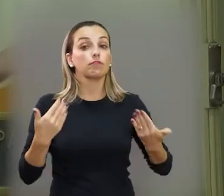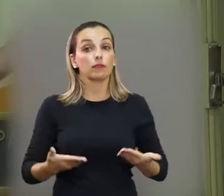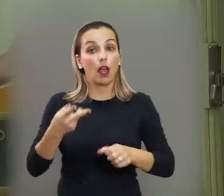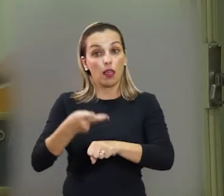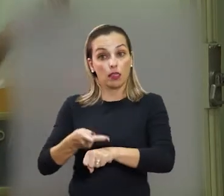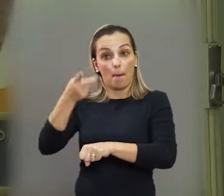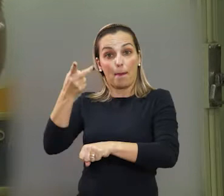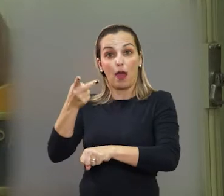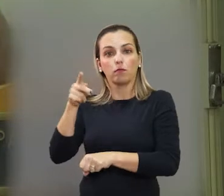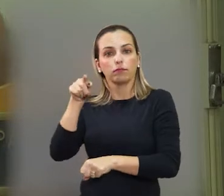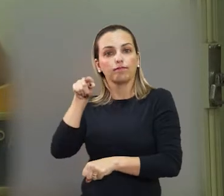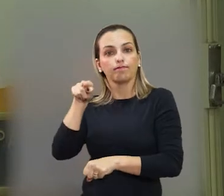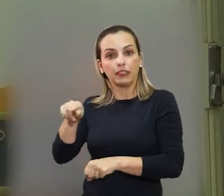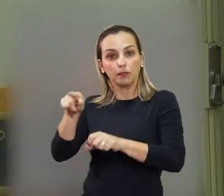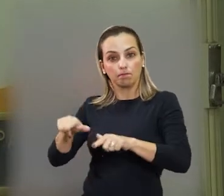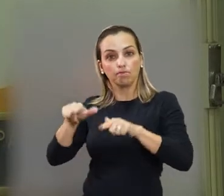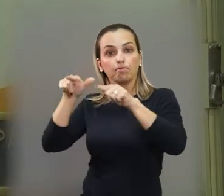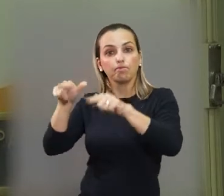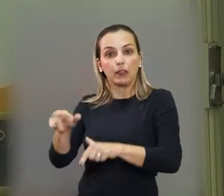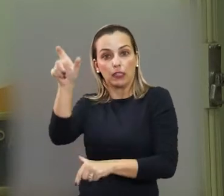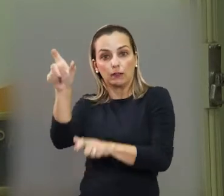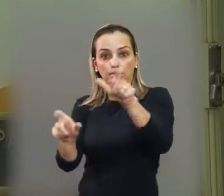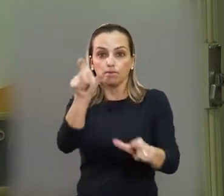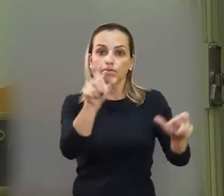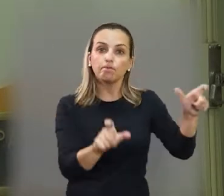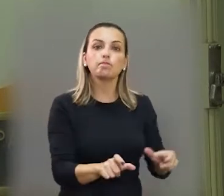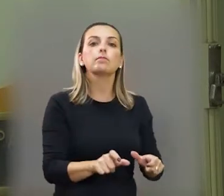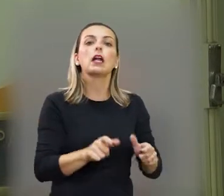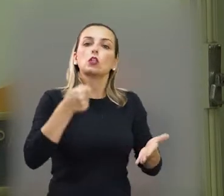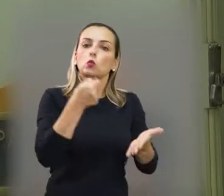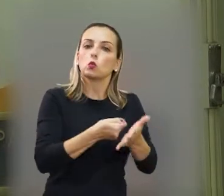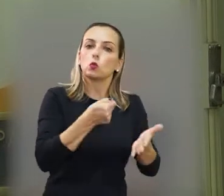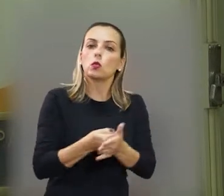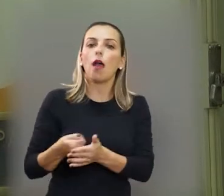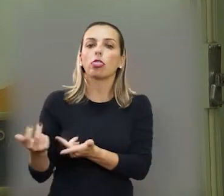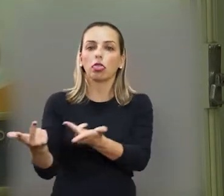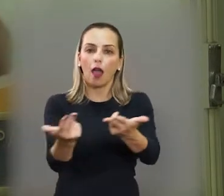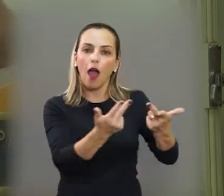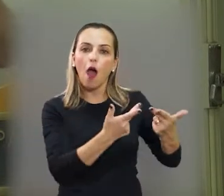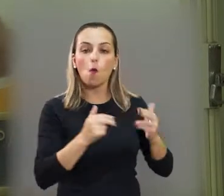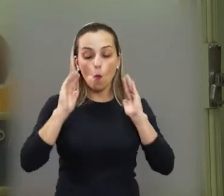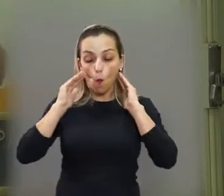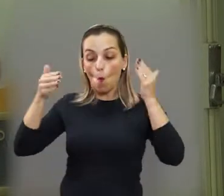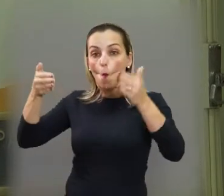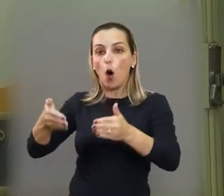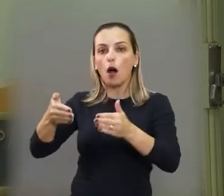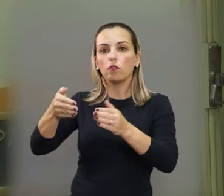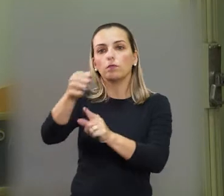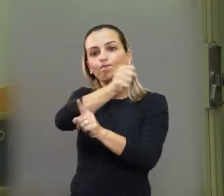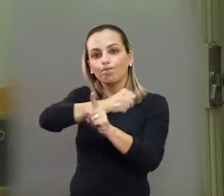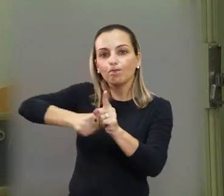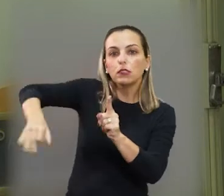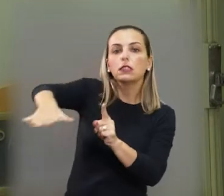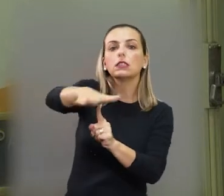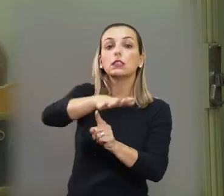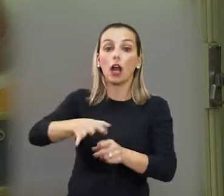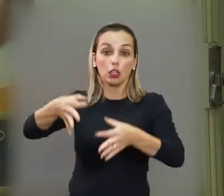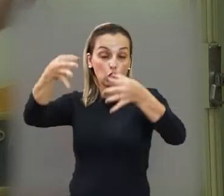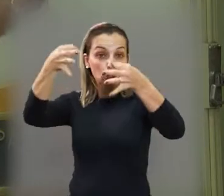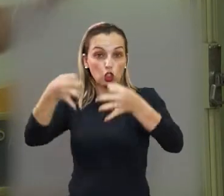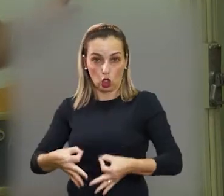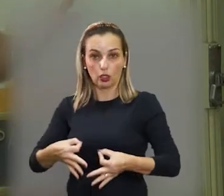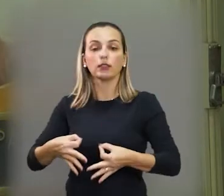lado. Então, um prêmio como o de Eleite Safiote é um prêmio que também está sendo